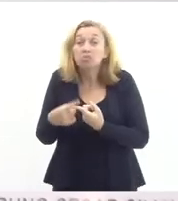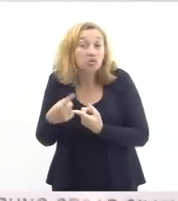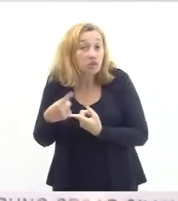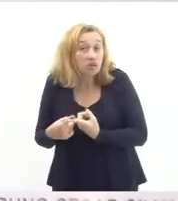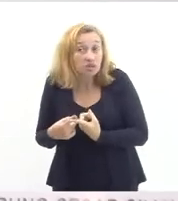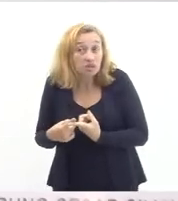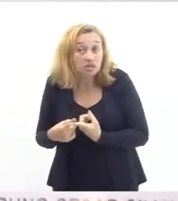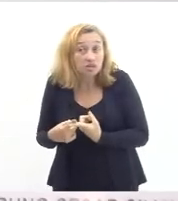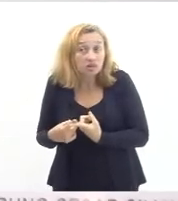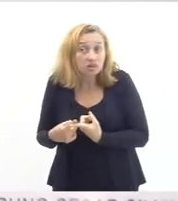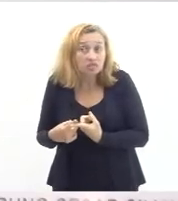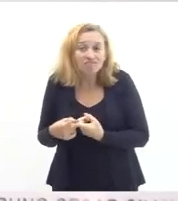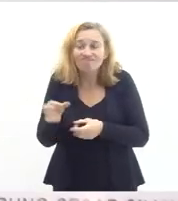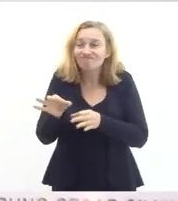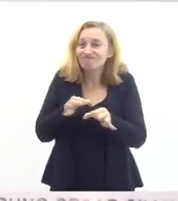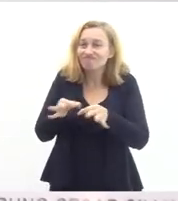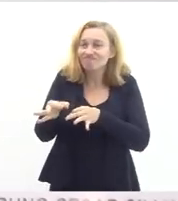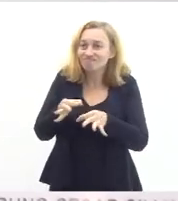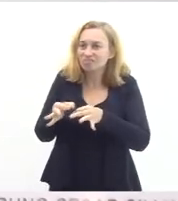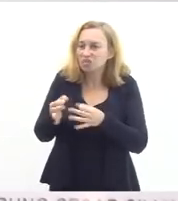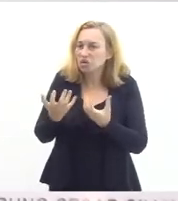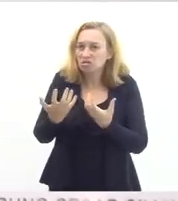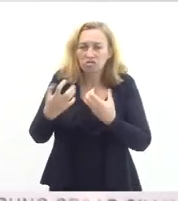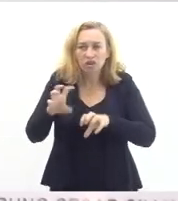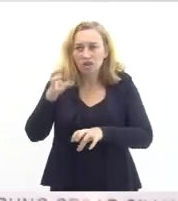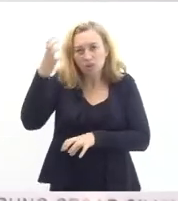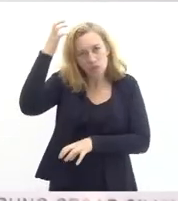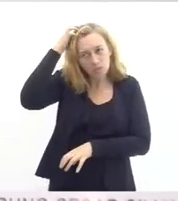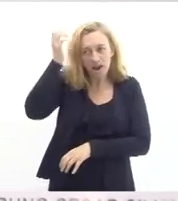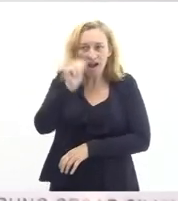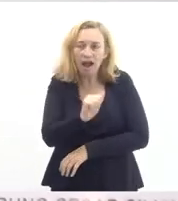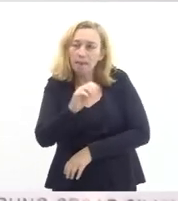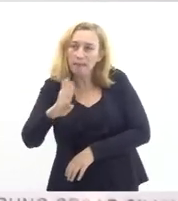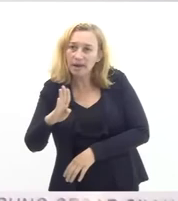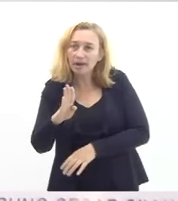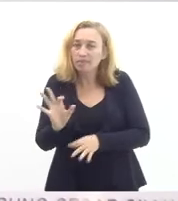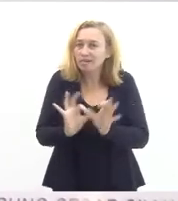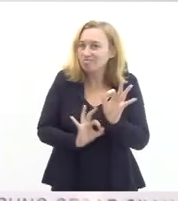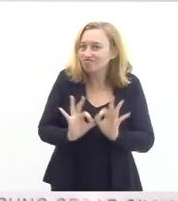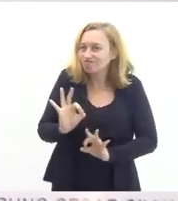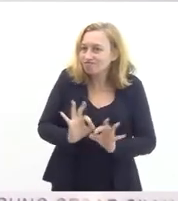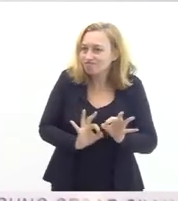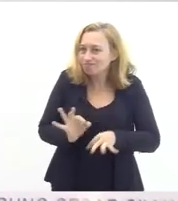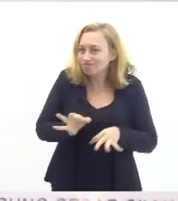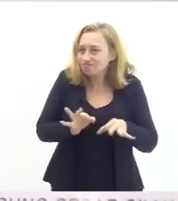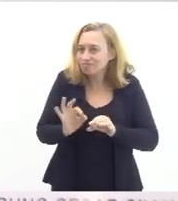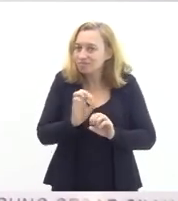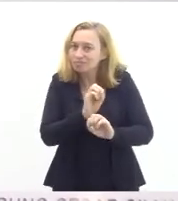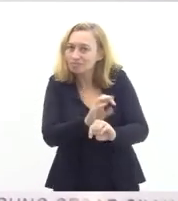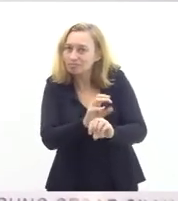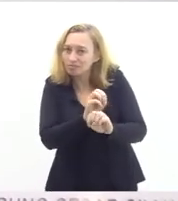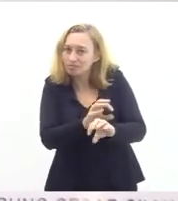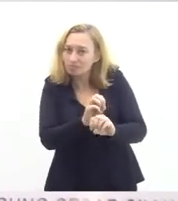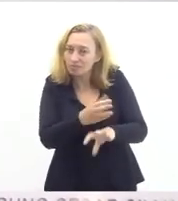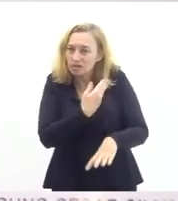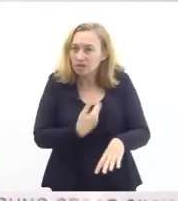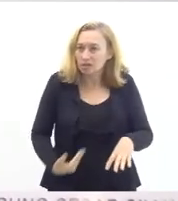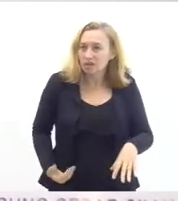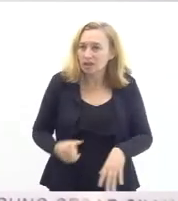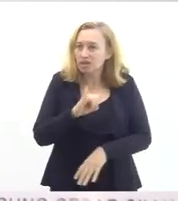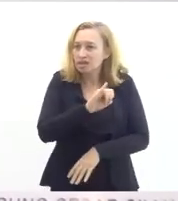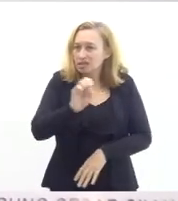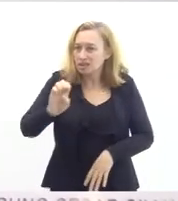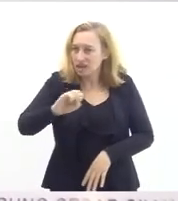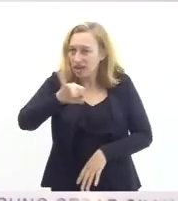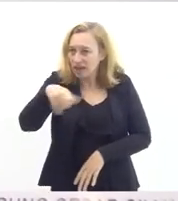a organização e aqui eu não quero culpar a ou b mas a organização da educação pública do ISERJ